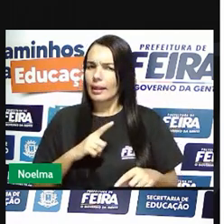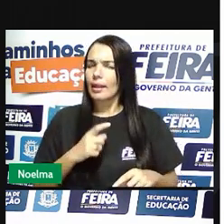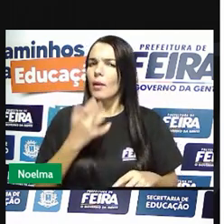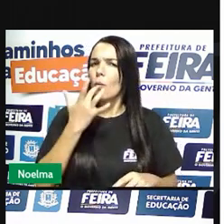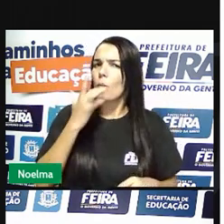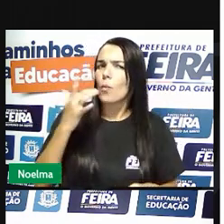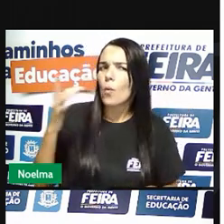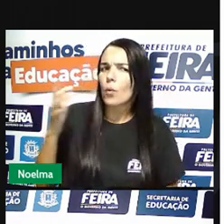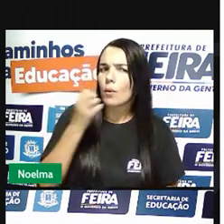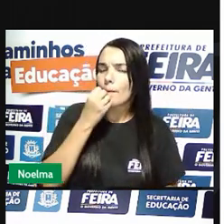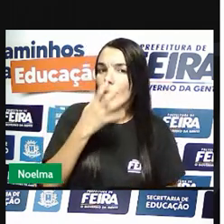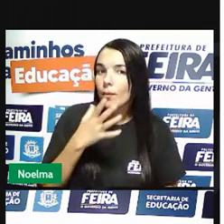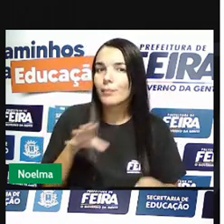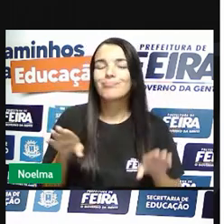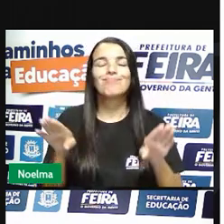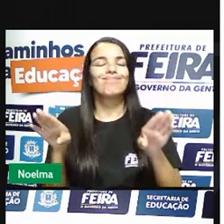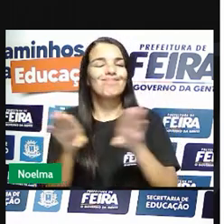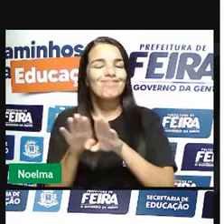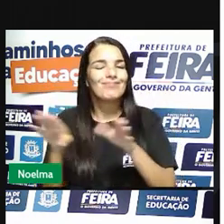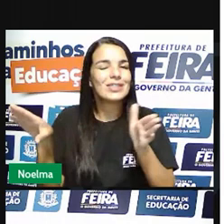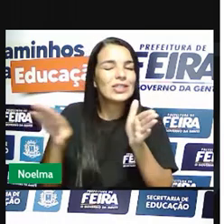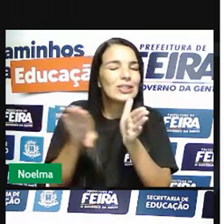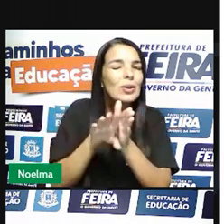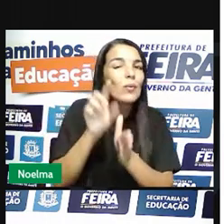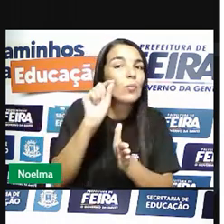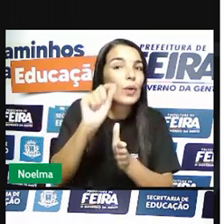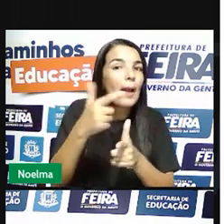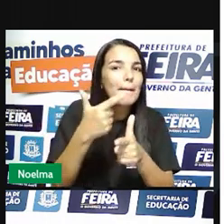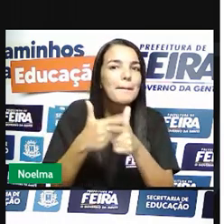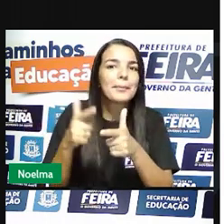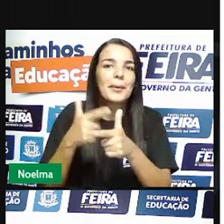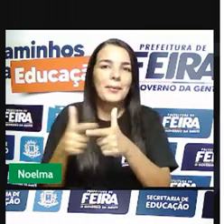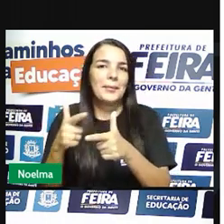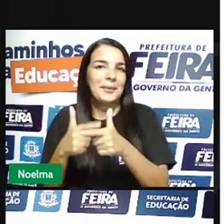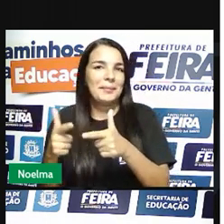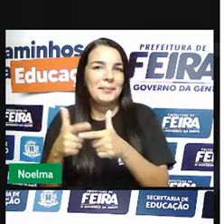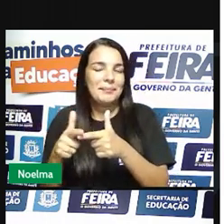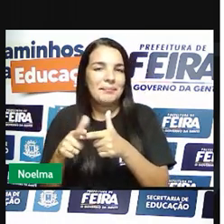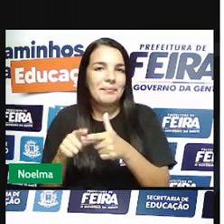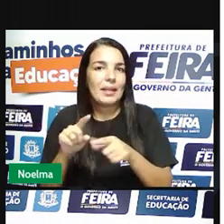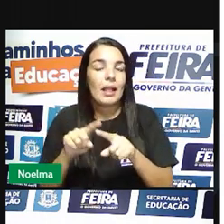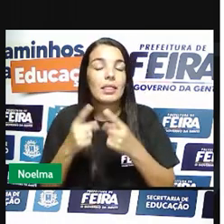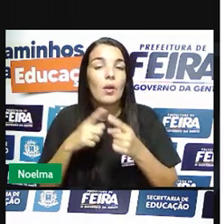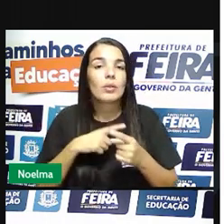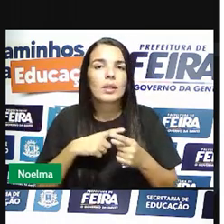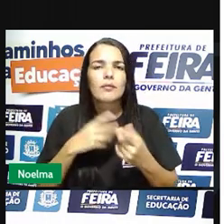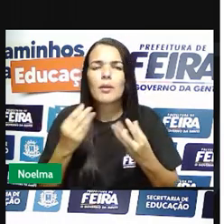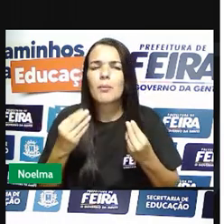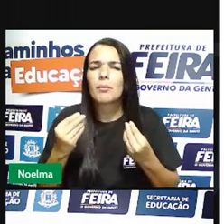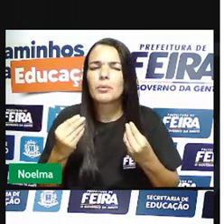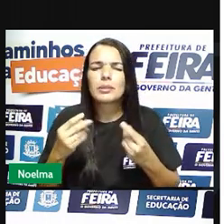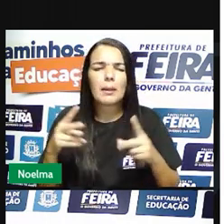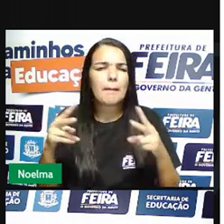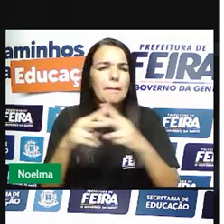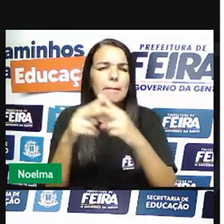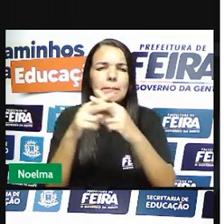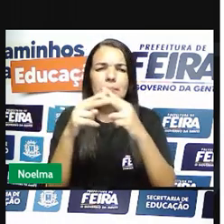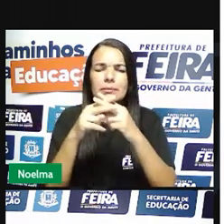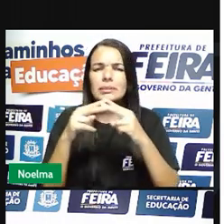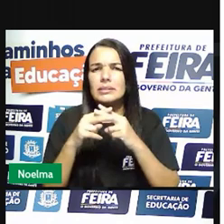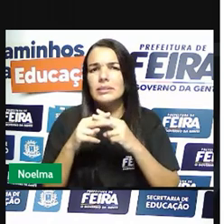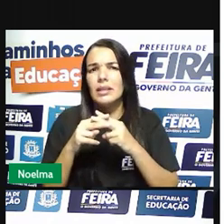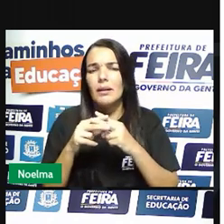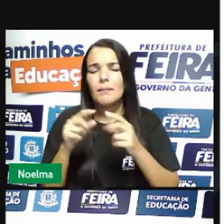era o ouro, vieram também os problemas. E esses problemas foram as revoltas, né? A primeira